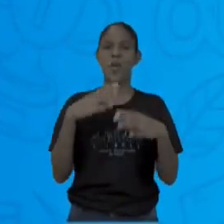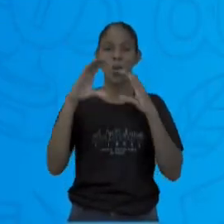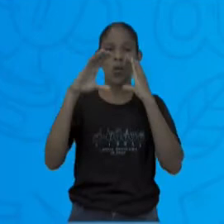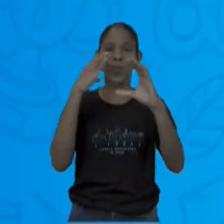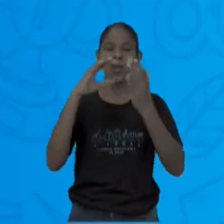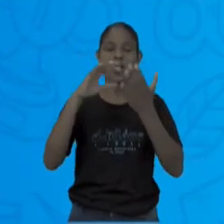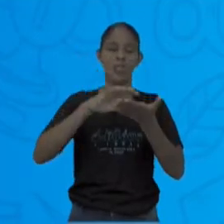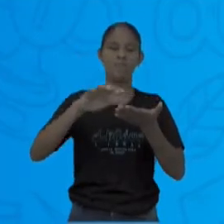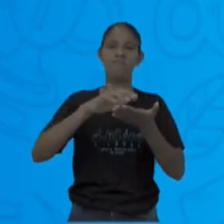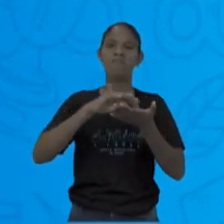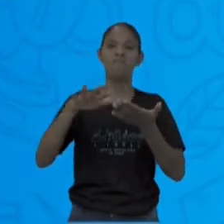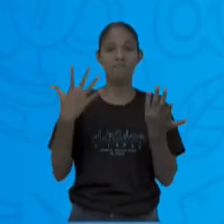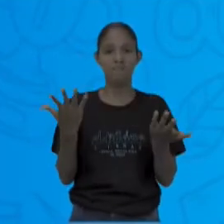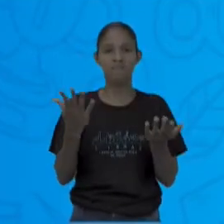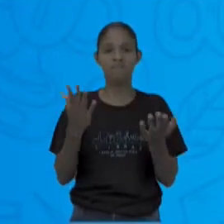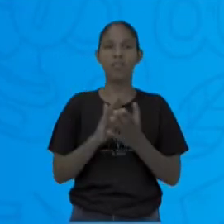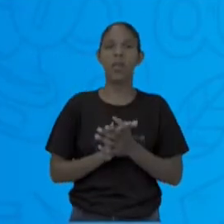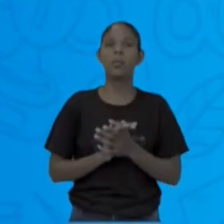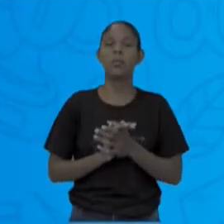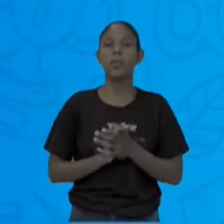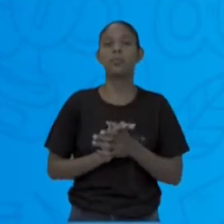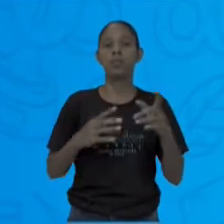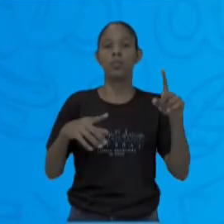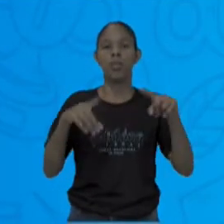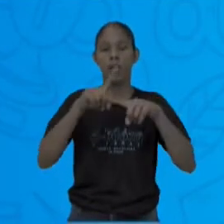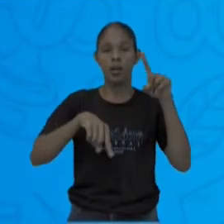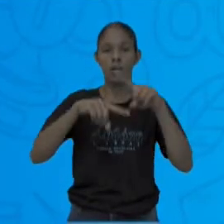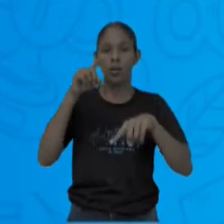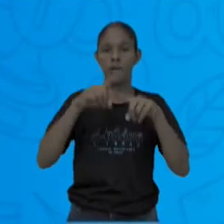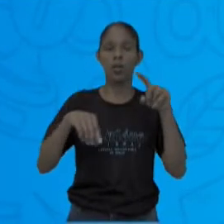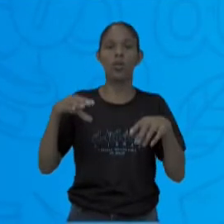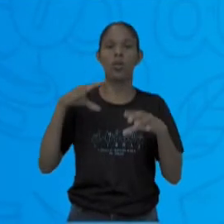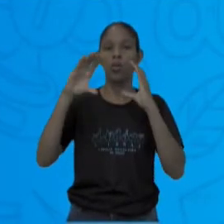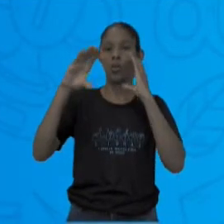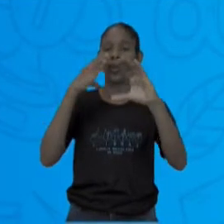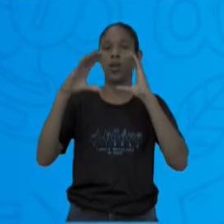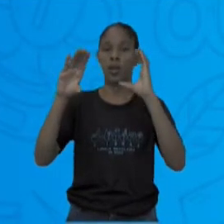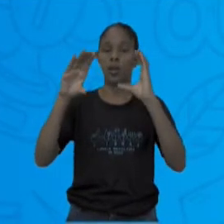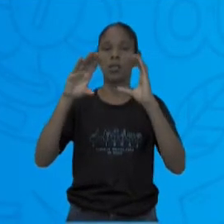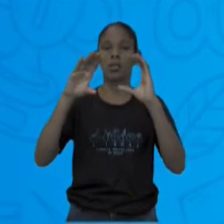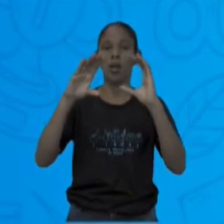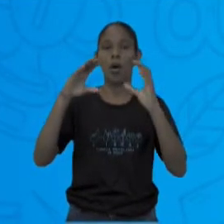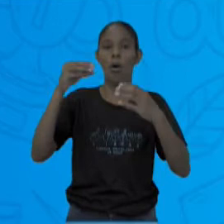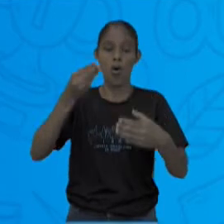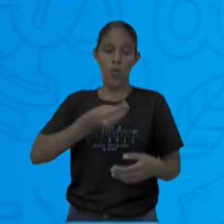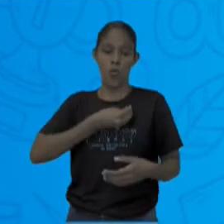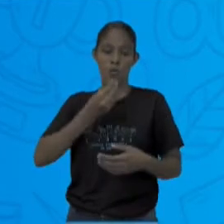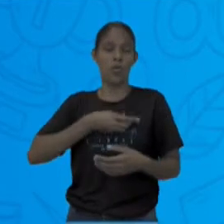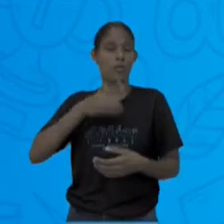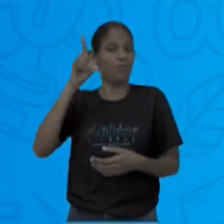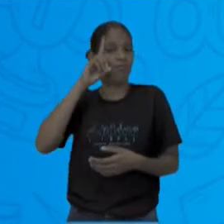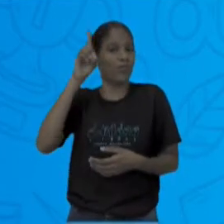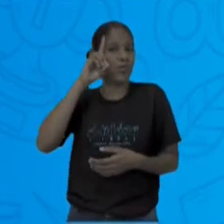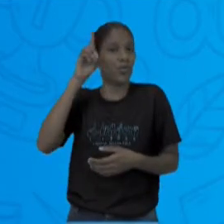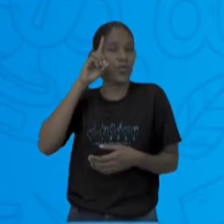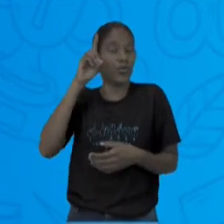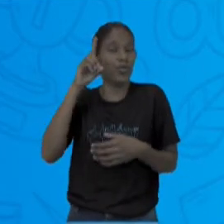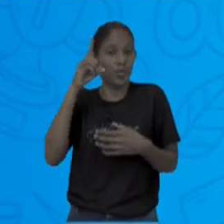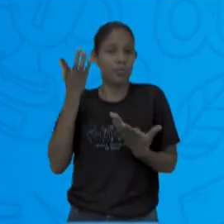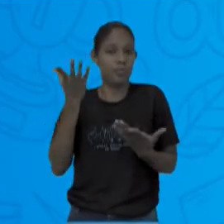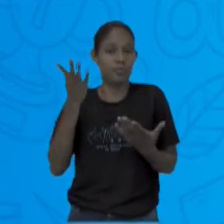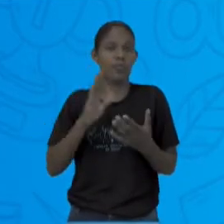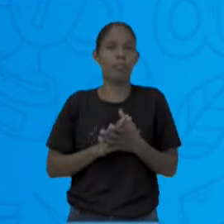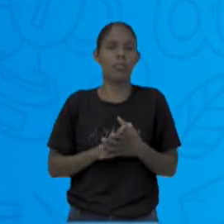Os meios de comunicação e a vida cotidiana. Vocês já pararam para pensar em